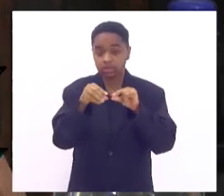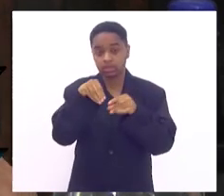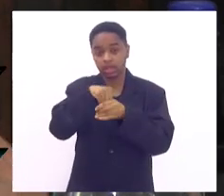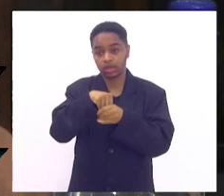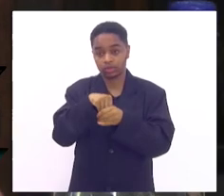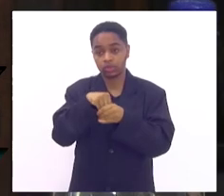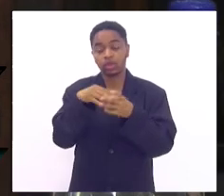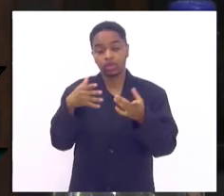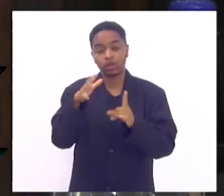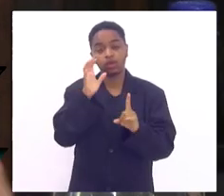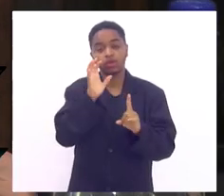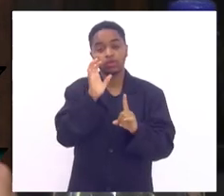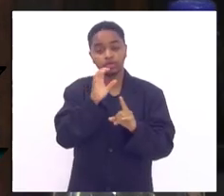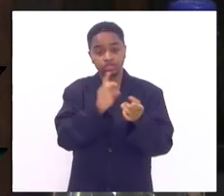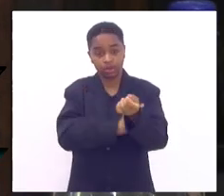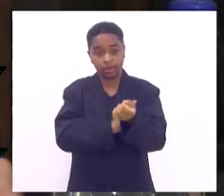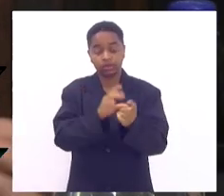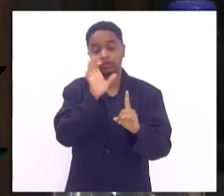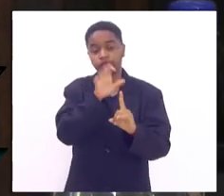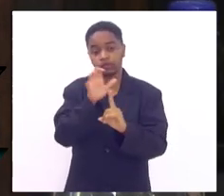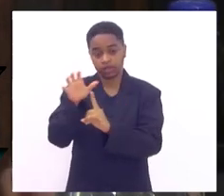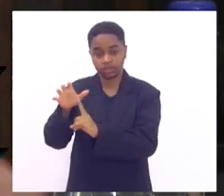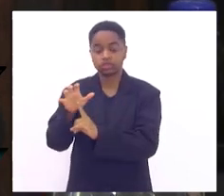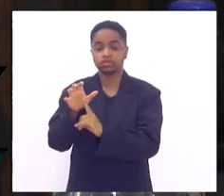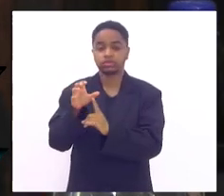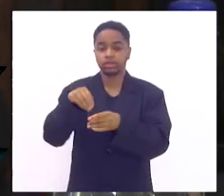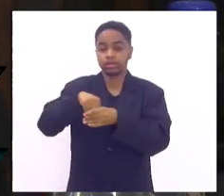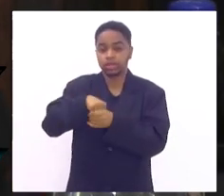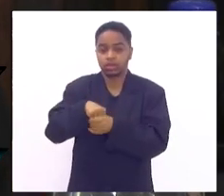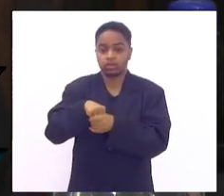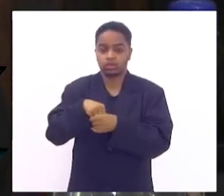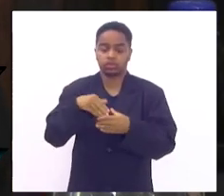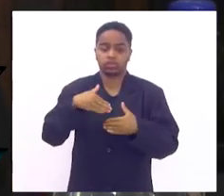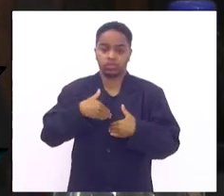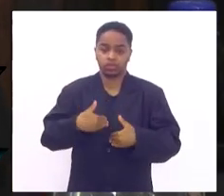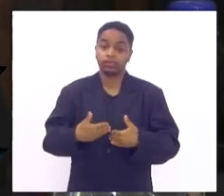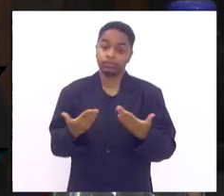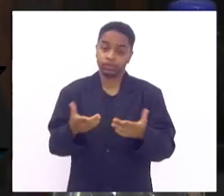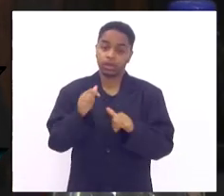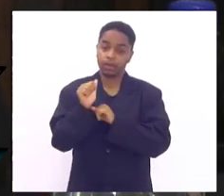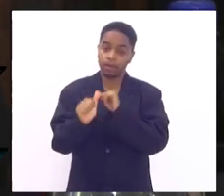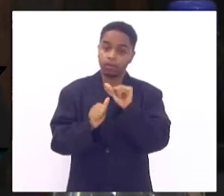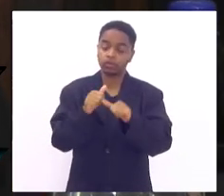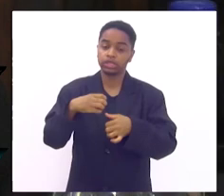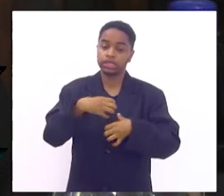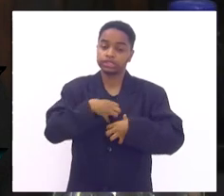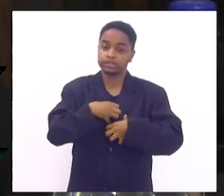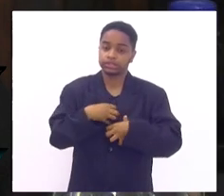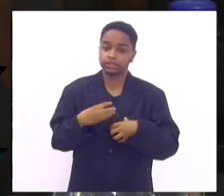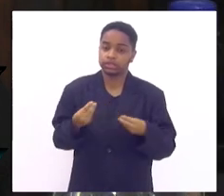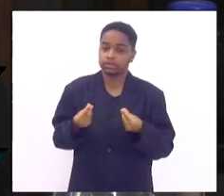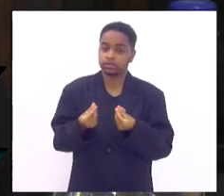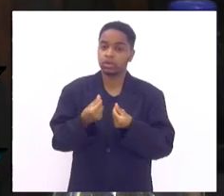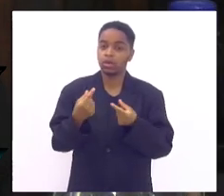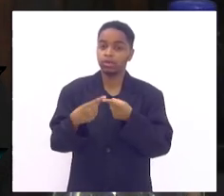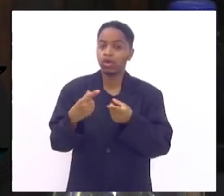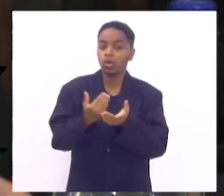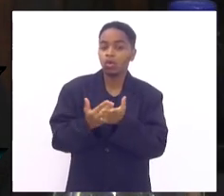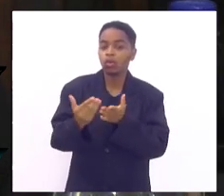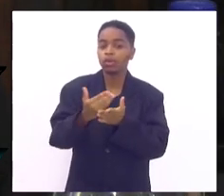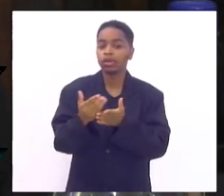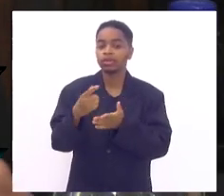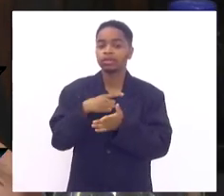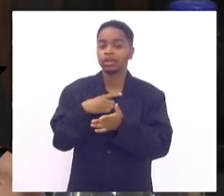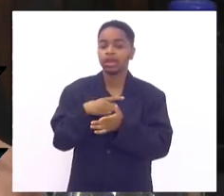tanto essa bainha quanto esse metal por dentro e isso leva a alteração da sensibilidade que no início começa com dormências